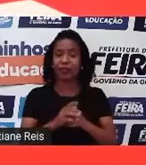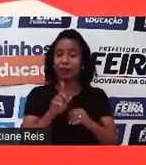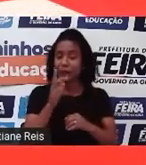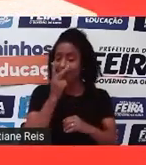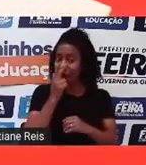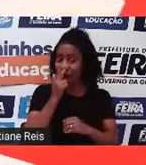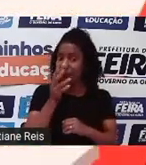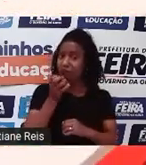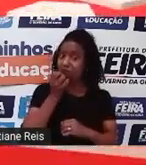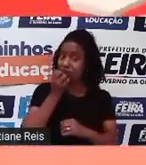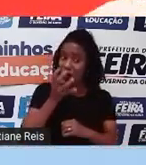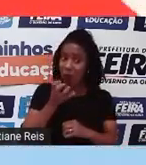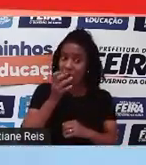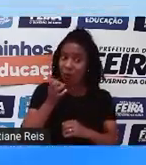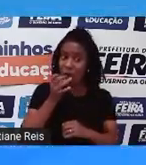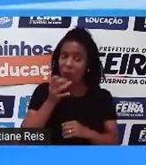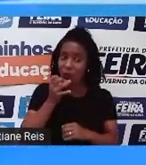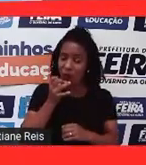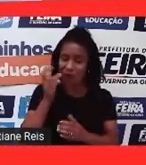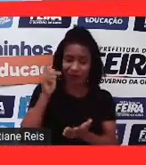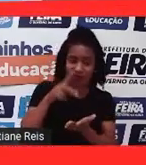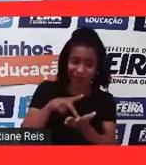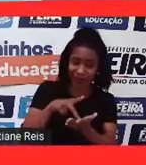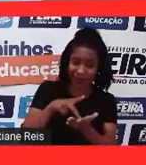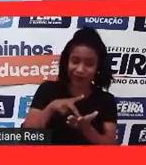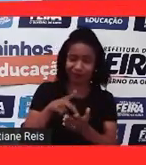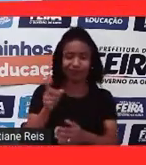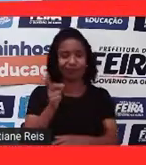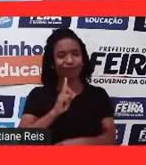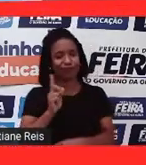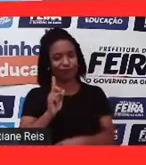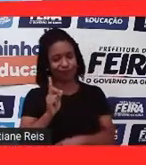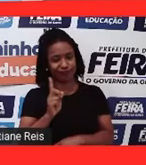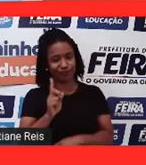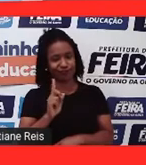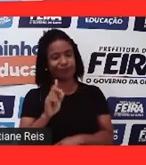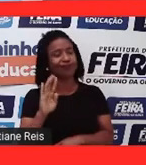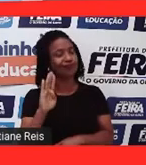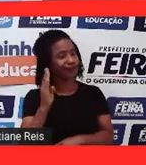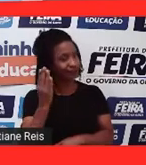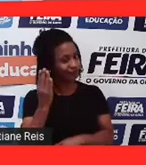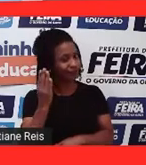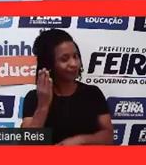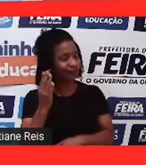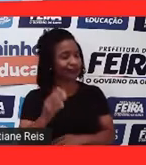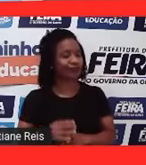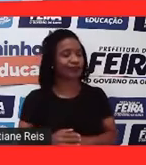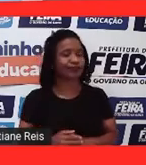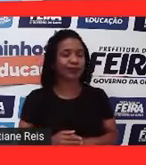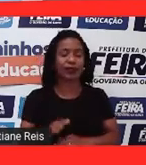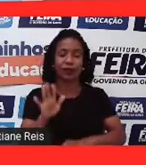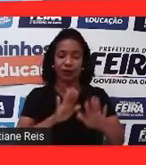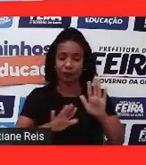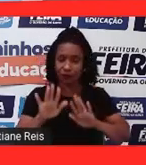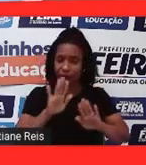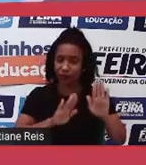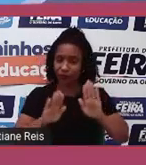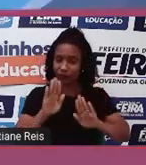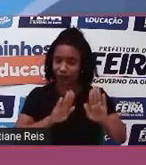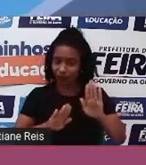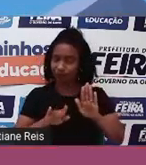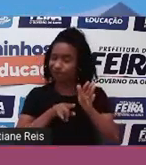verdade. Não é verdade? Parece bom, mas nem sempre será. Então, a gente precisa analisar isto aí.